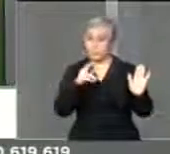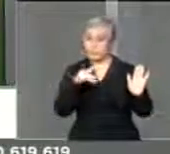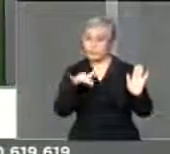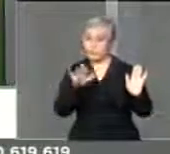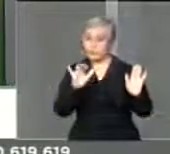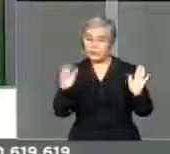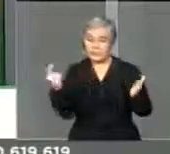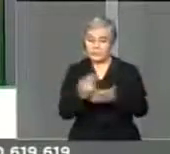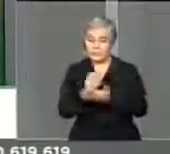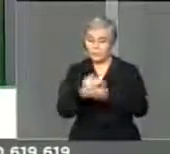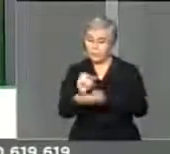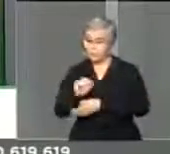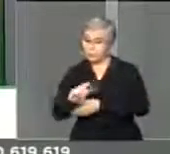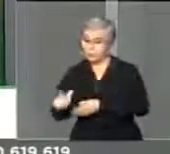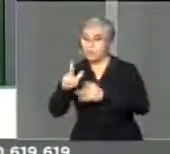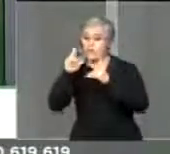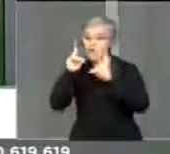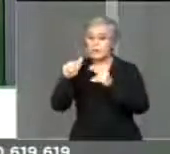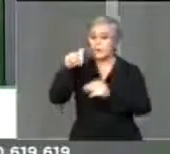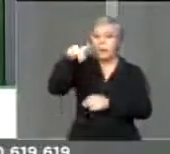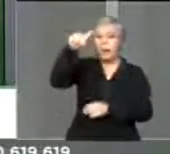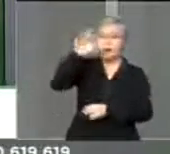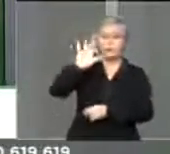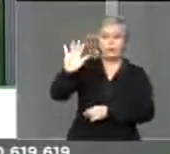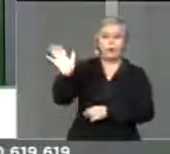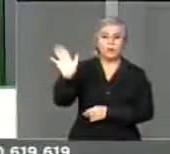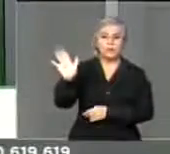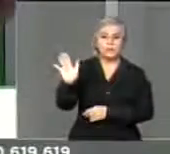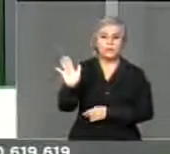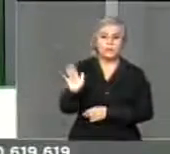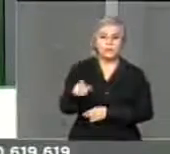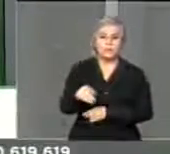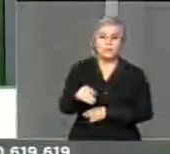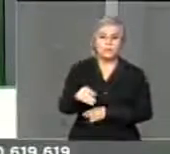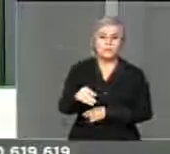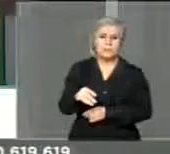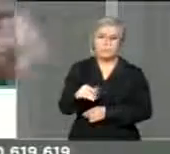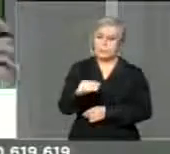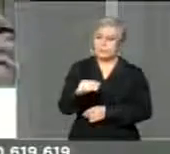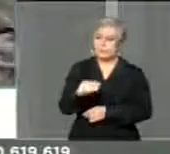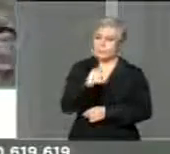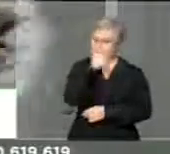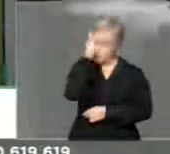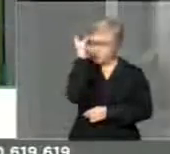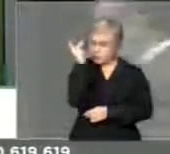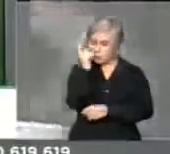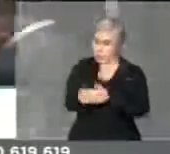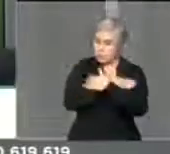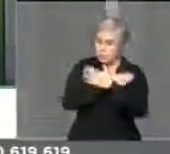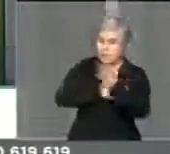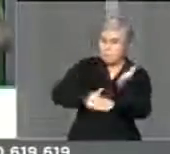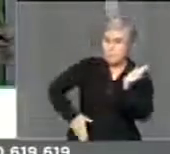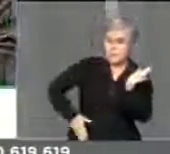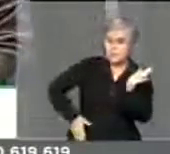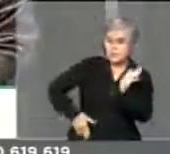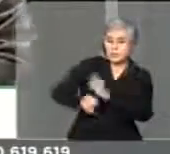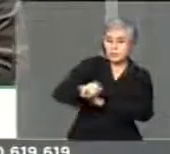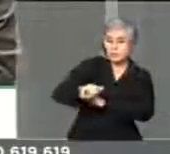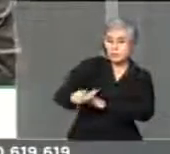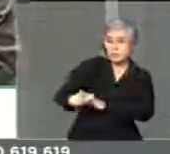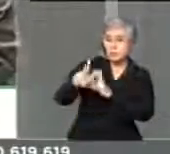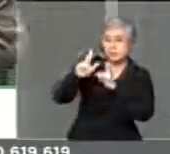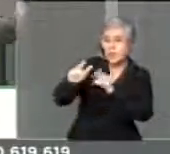praticado no norte. Bandido no sul é a mesma coisa que bandido no norte. E a responsabilidade dos